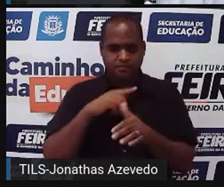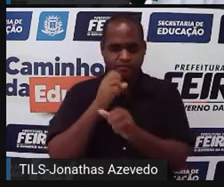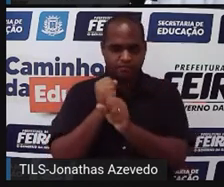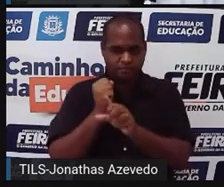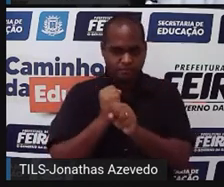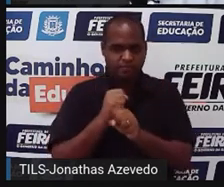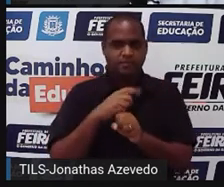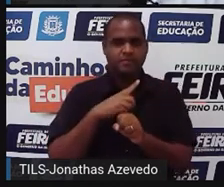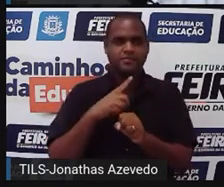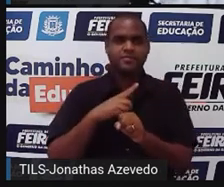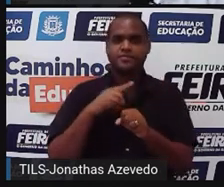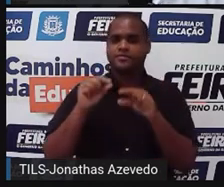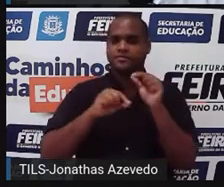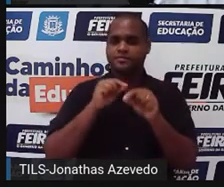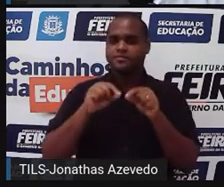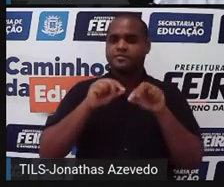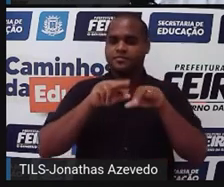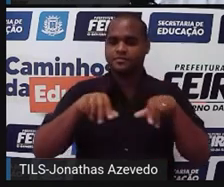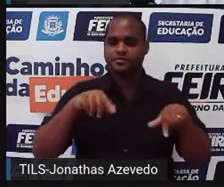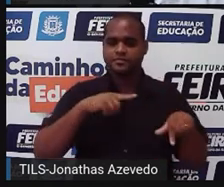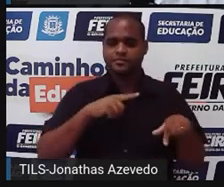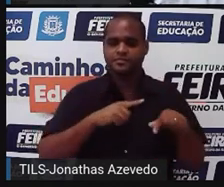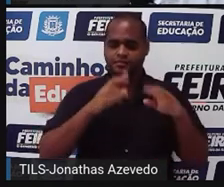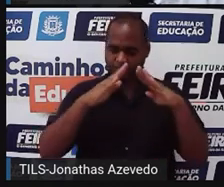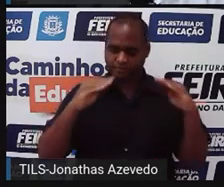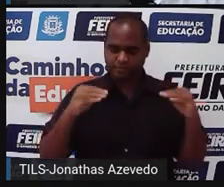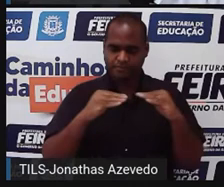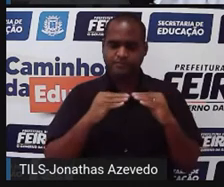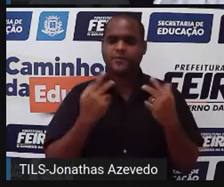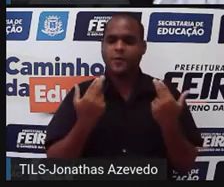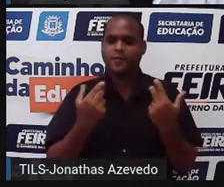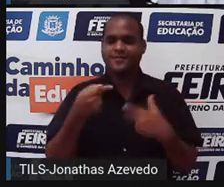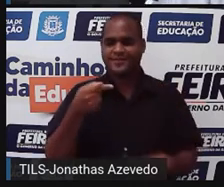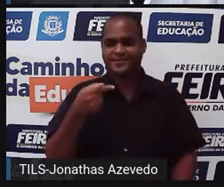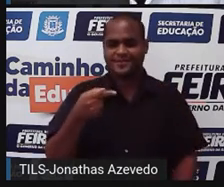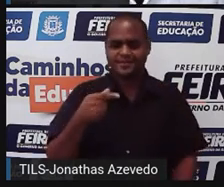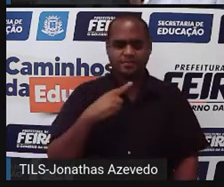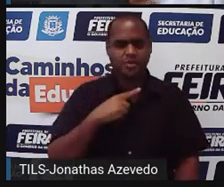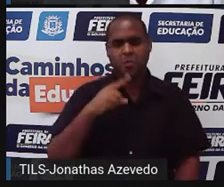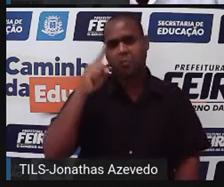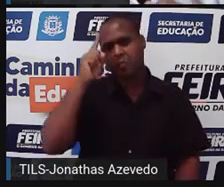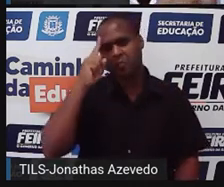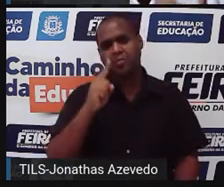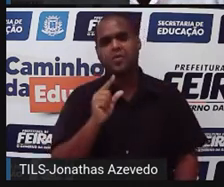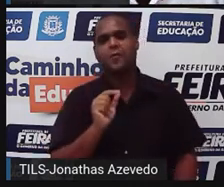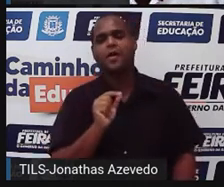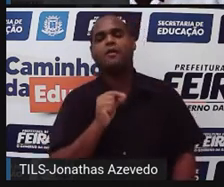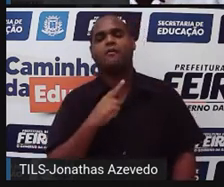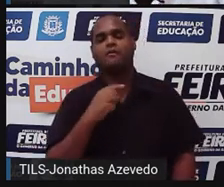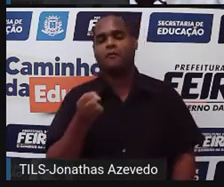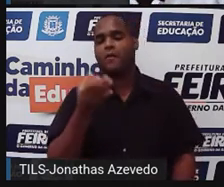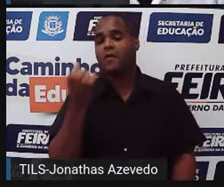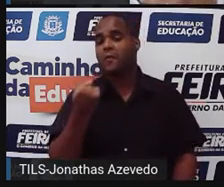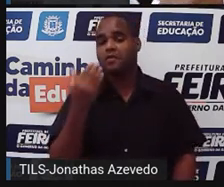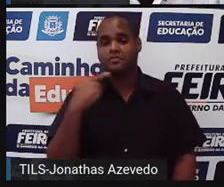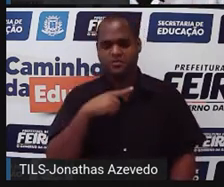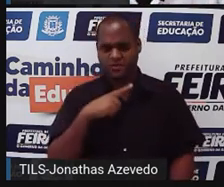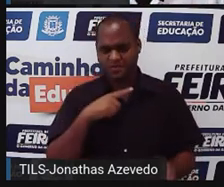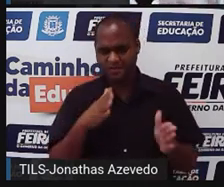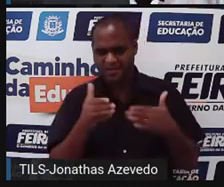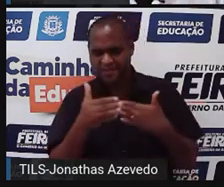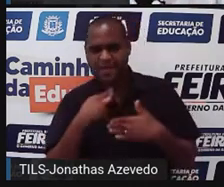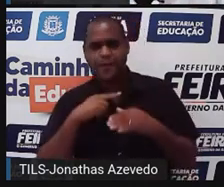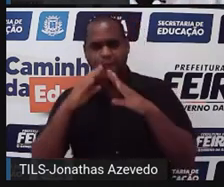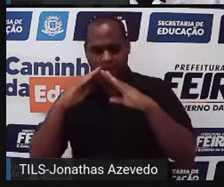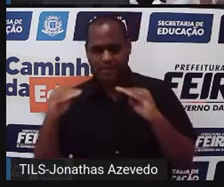com a quantidade de pirâmides, isso vai ter que ser igual a sete. Eu não sei quantos cubos vão ser feitos, não sei